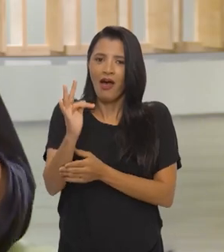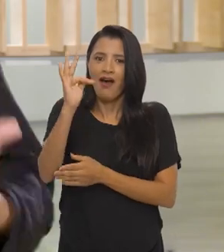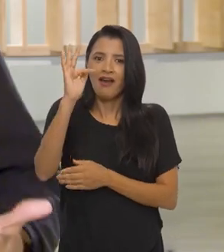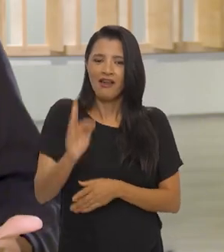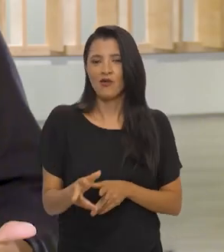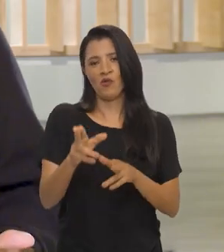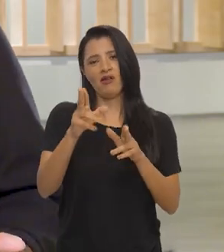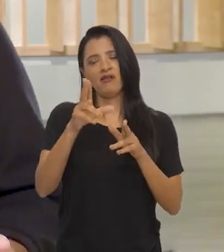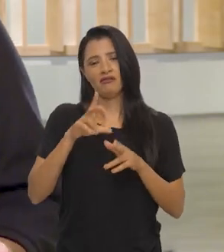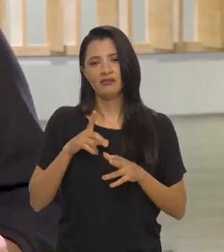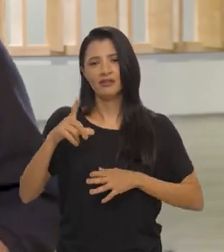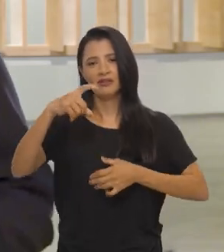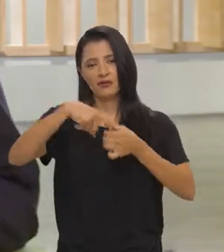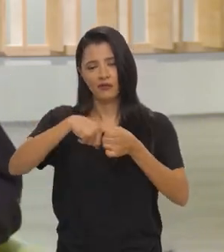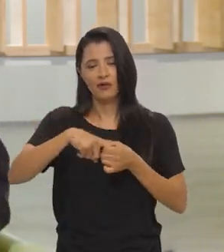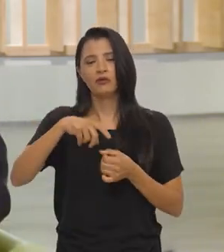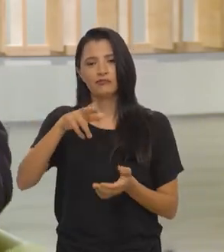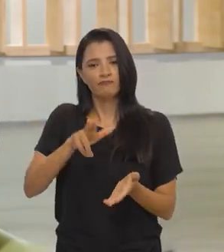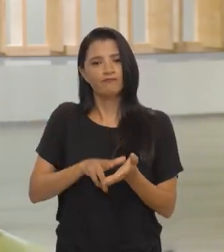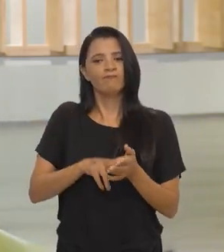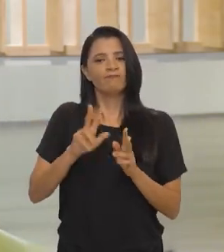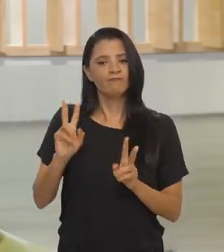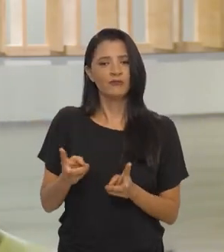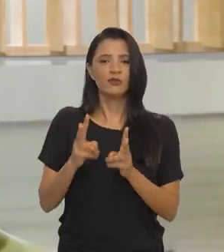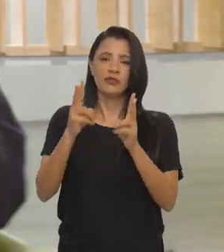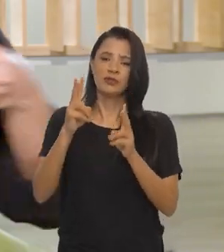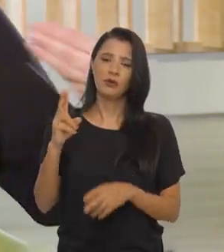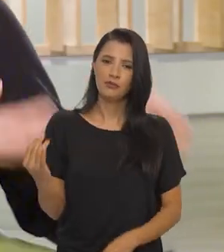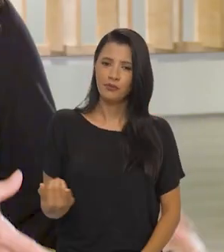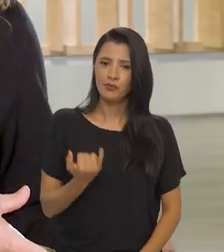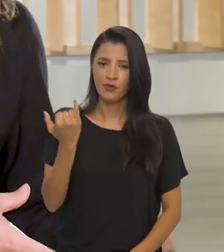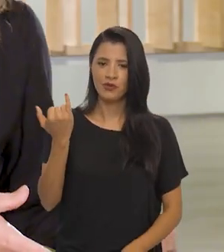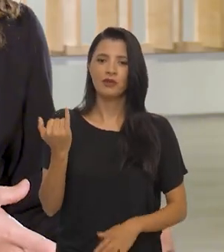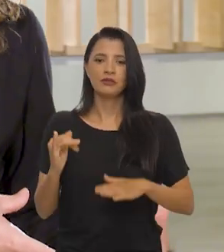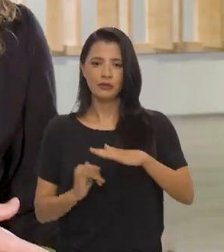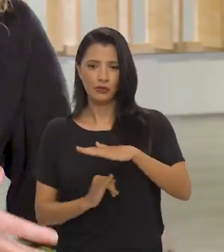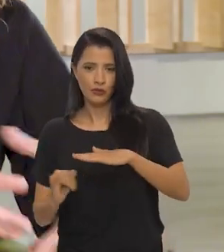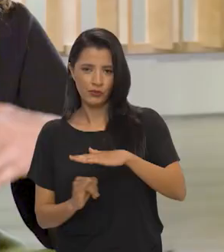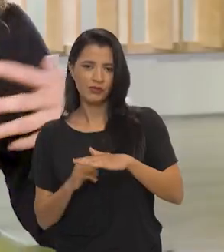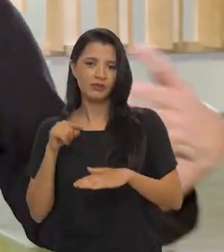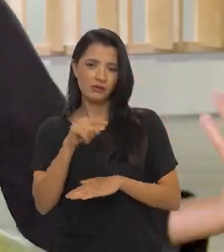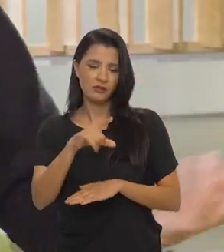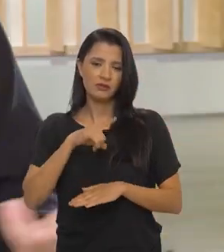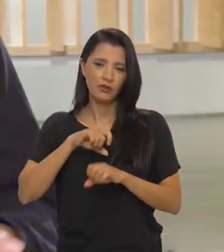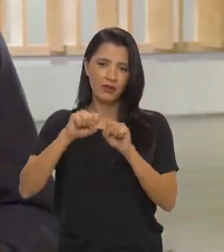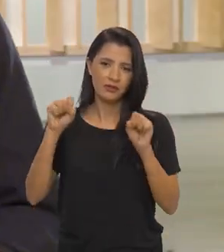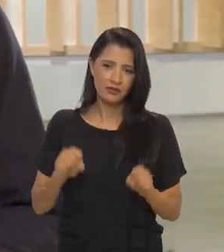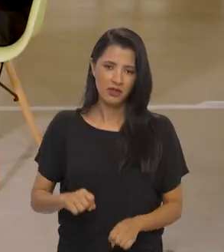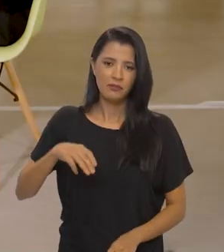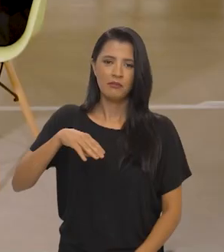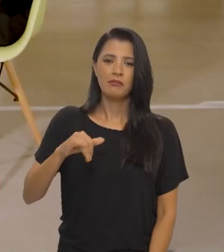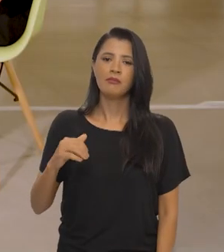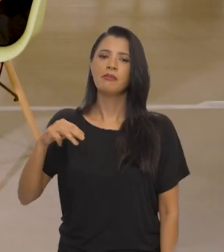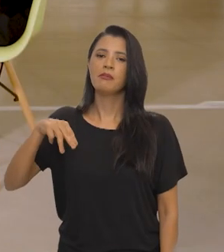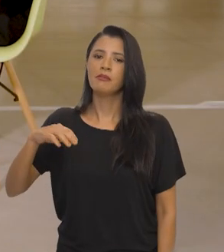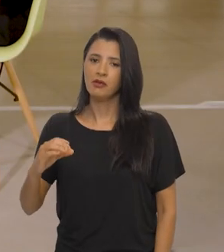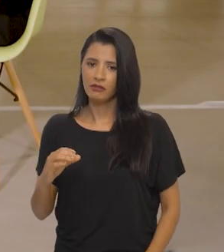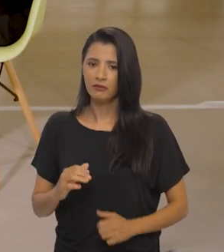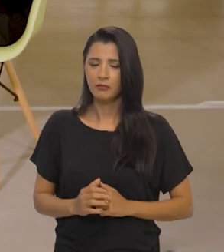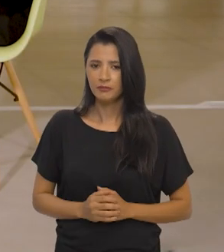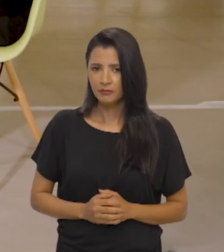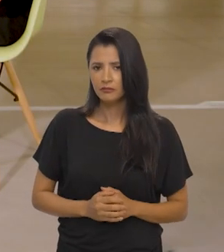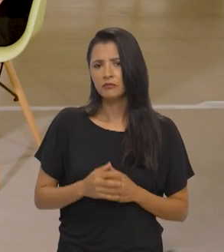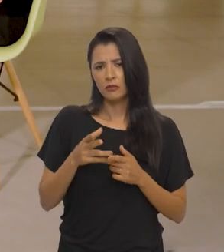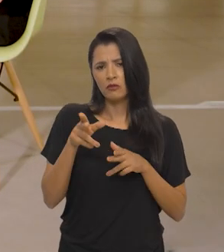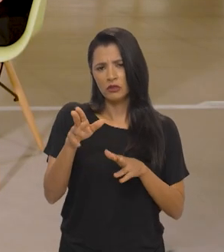essa retomada é também o reconhecimento da importância dessa instituição no conjunto do sistema Minc. Agora,